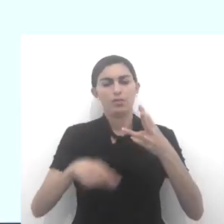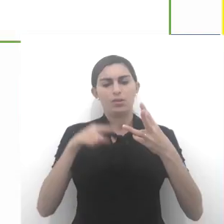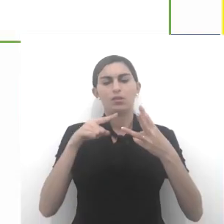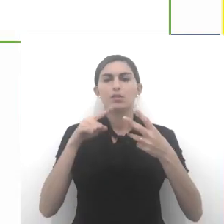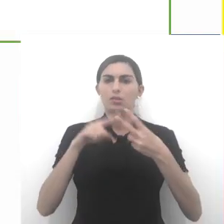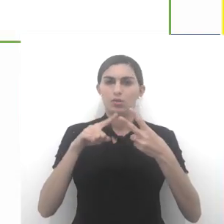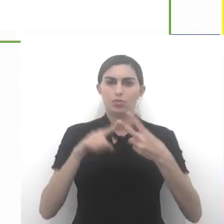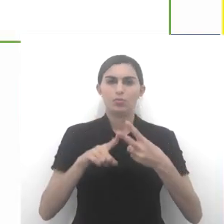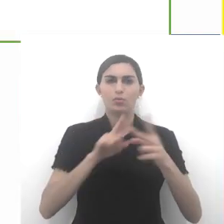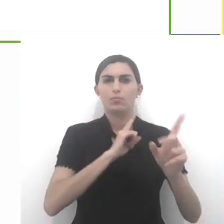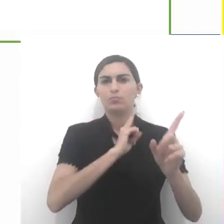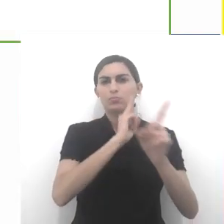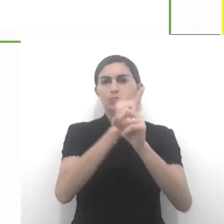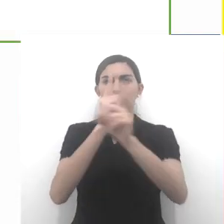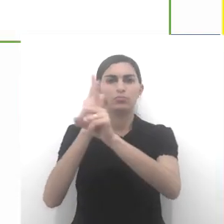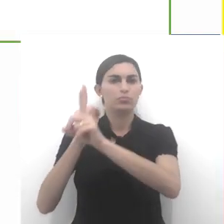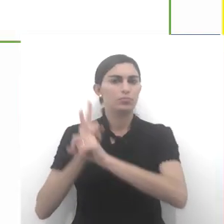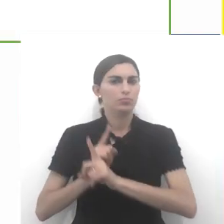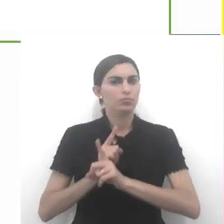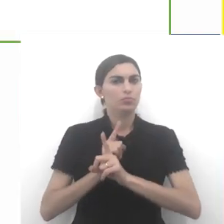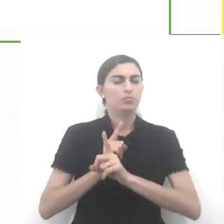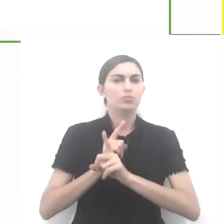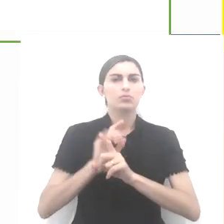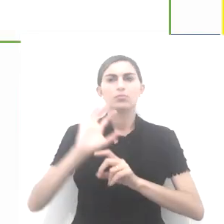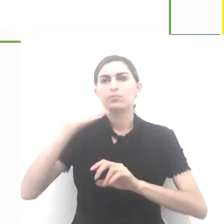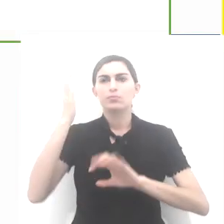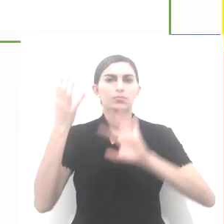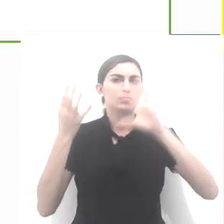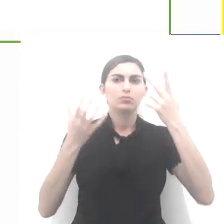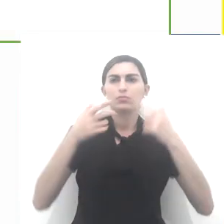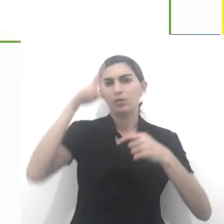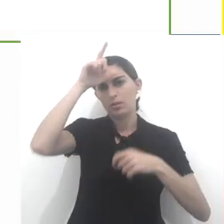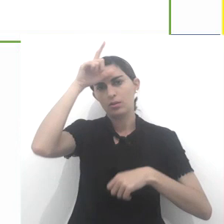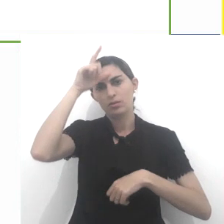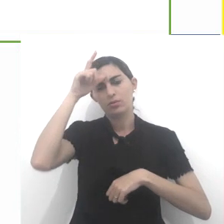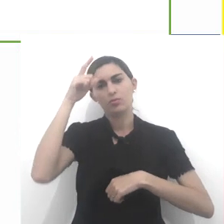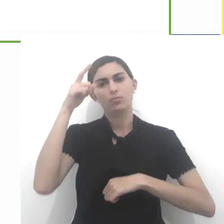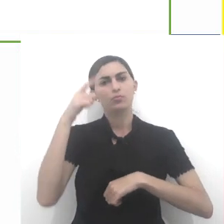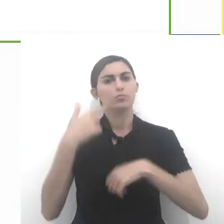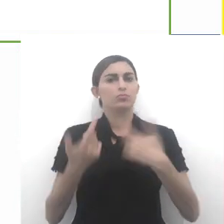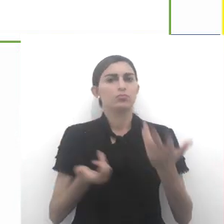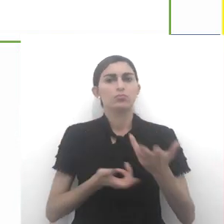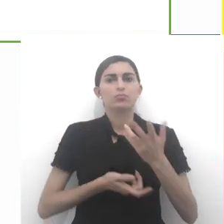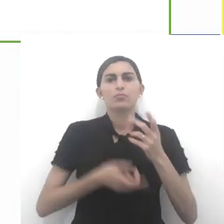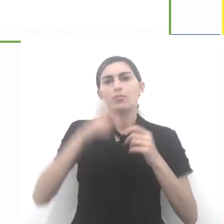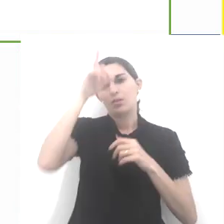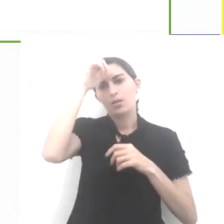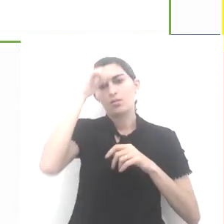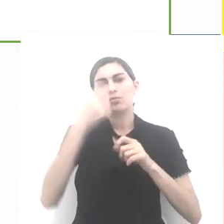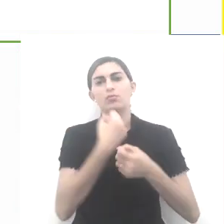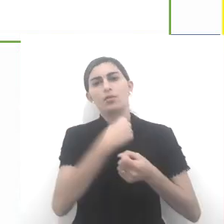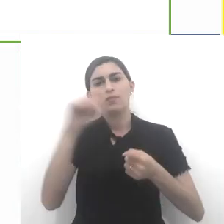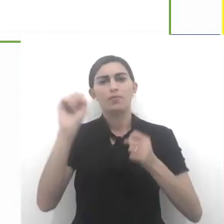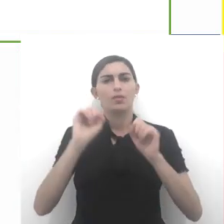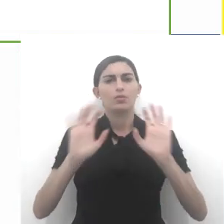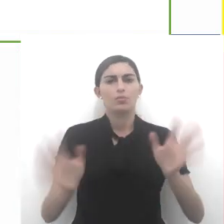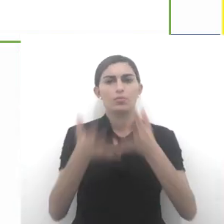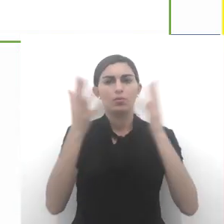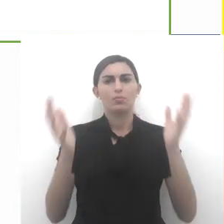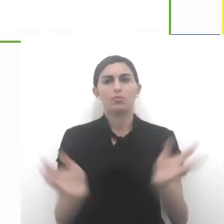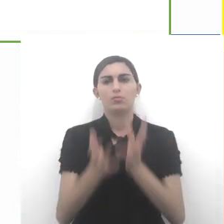Segundo ponto, identificar situações de lideranças seculares na defesa e na